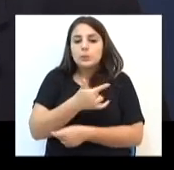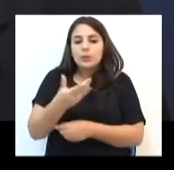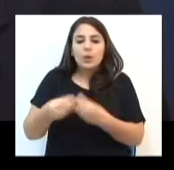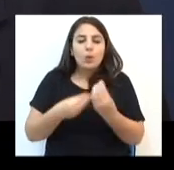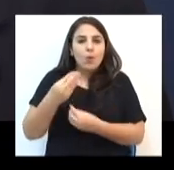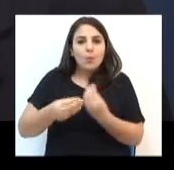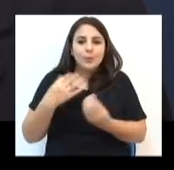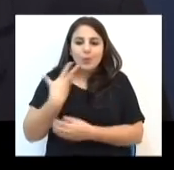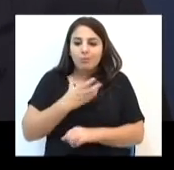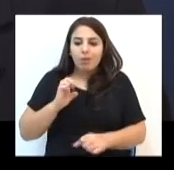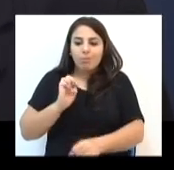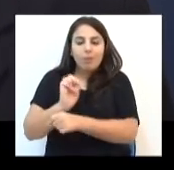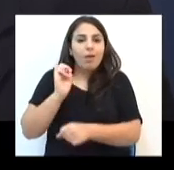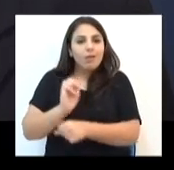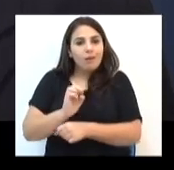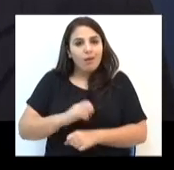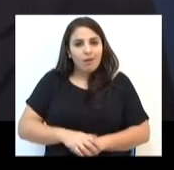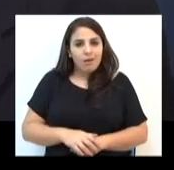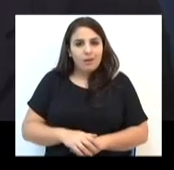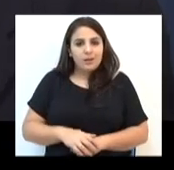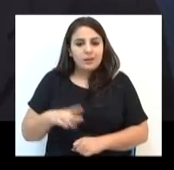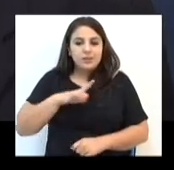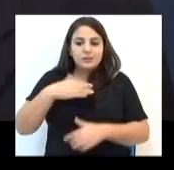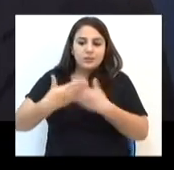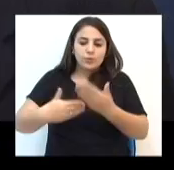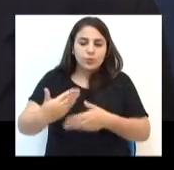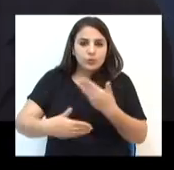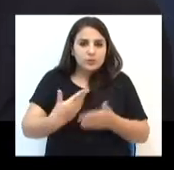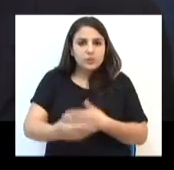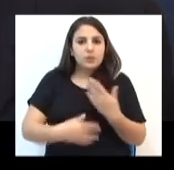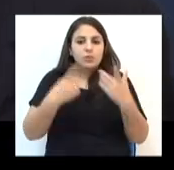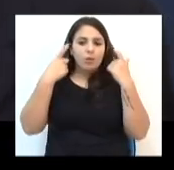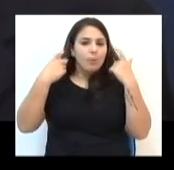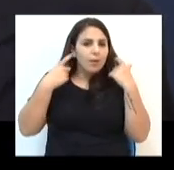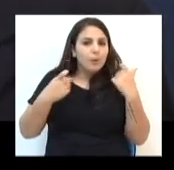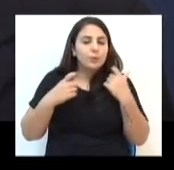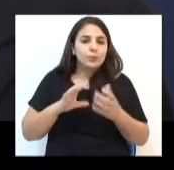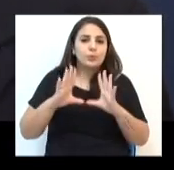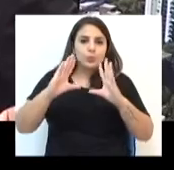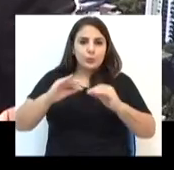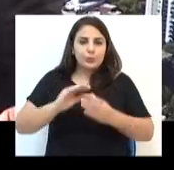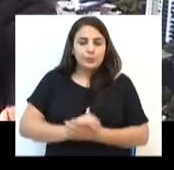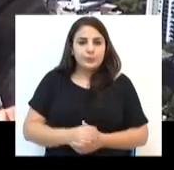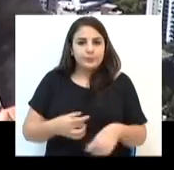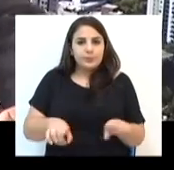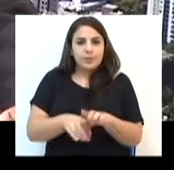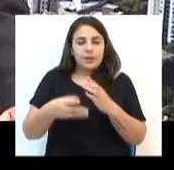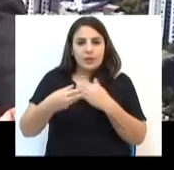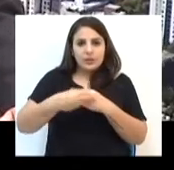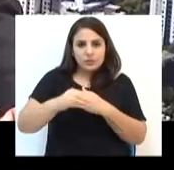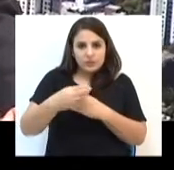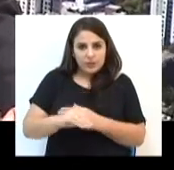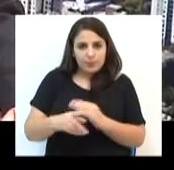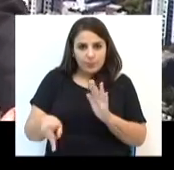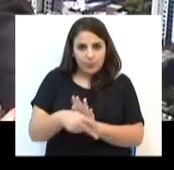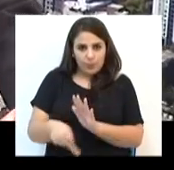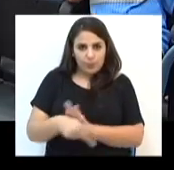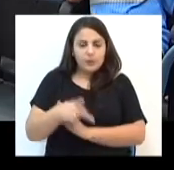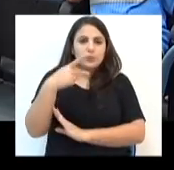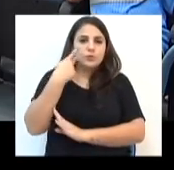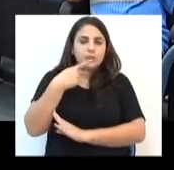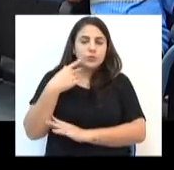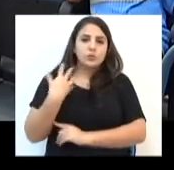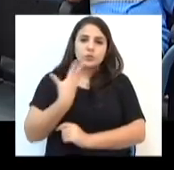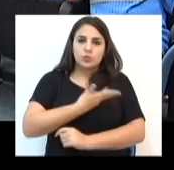como nós barrarmos essa evolução desse distúrbio sonoro noturno. Conforme a indicação do vereador,